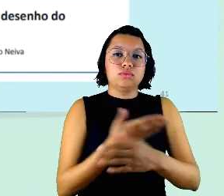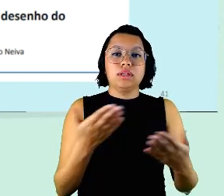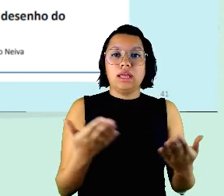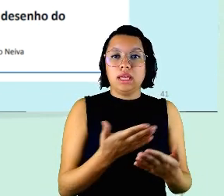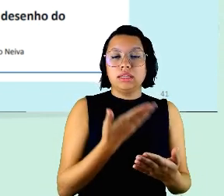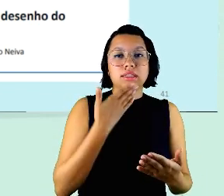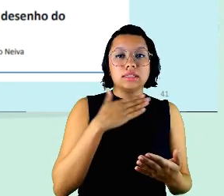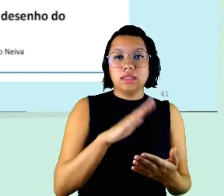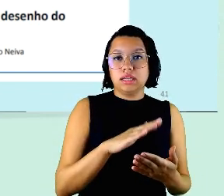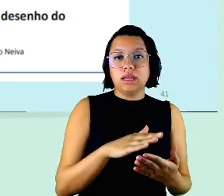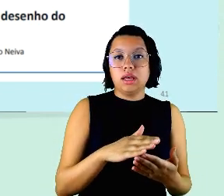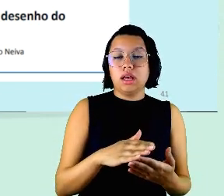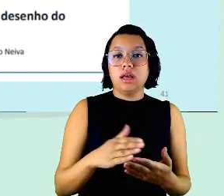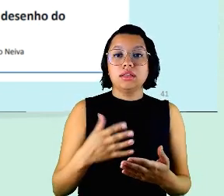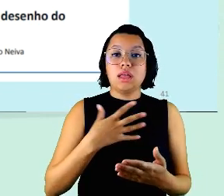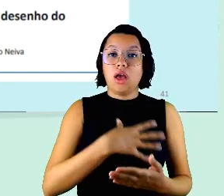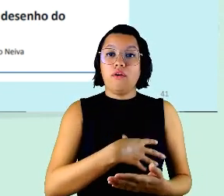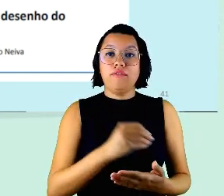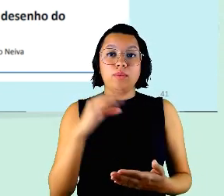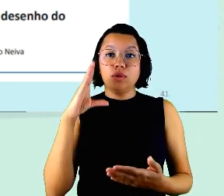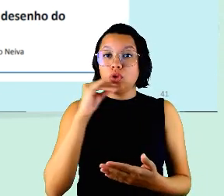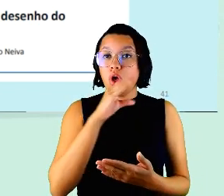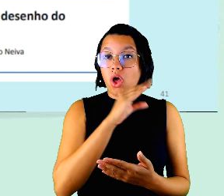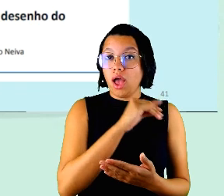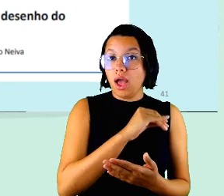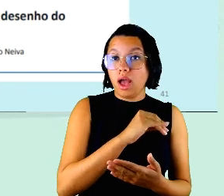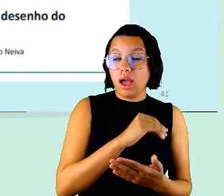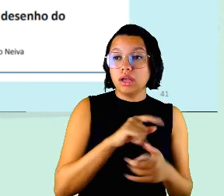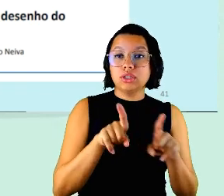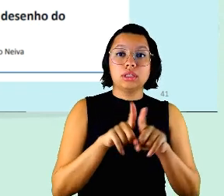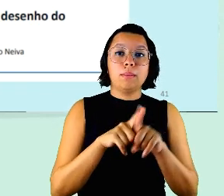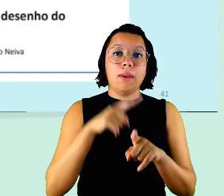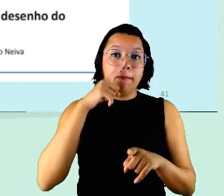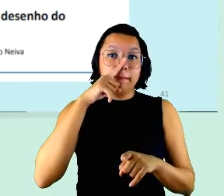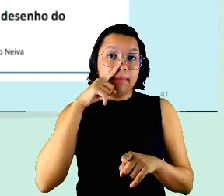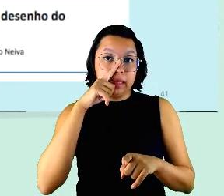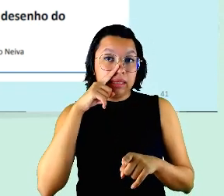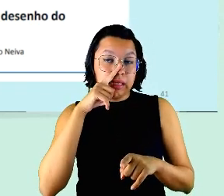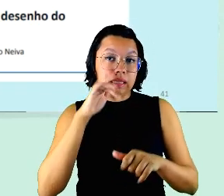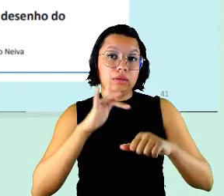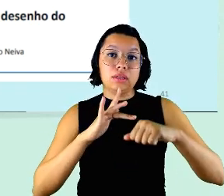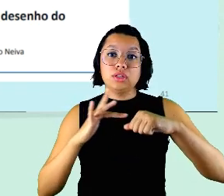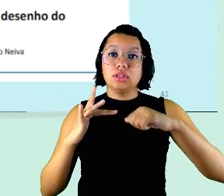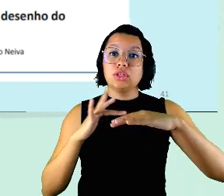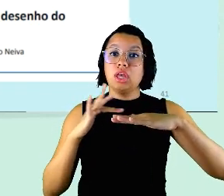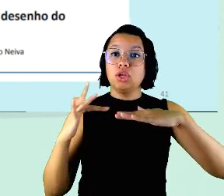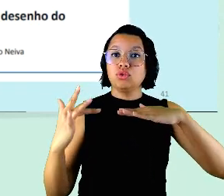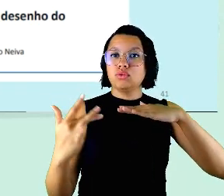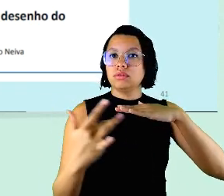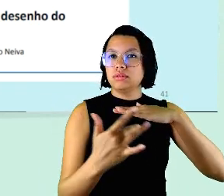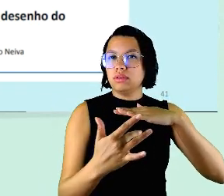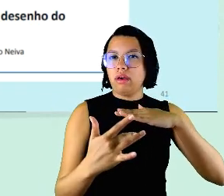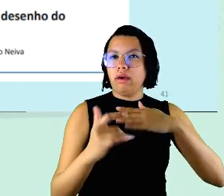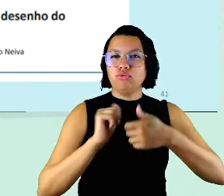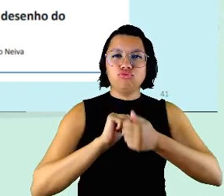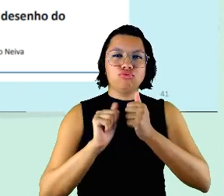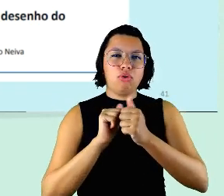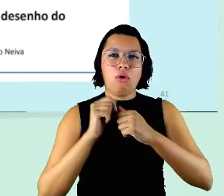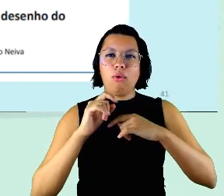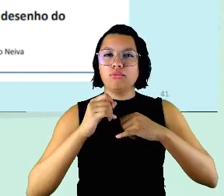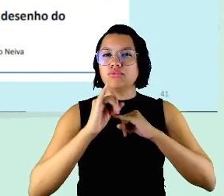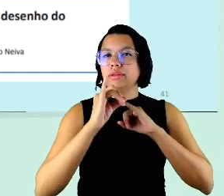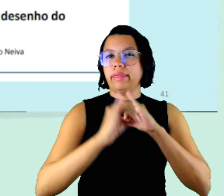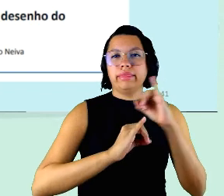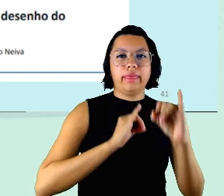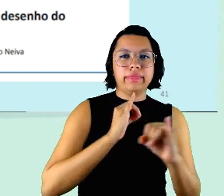tudo isso somava o perigo das redes dos adolescentes ficarem nos jogos online na internet